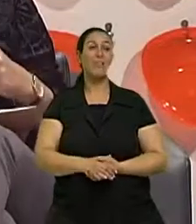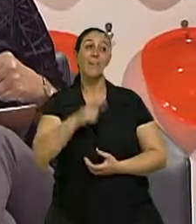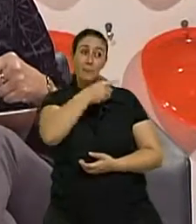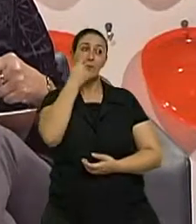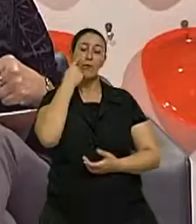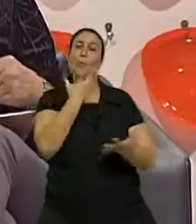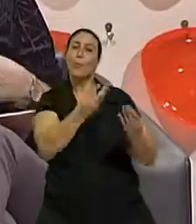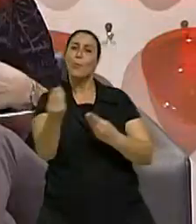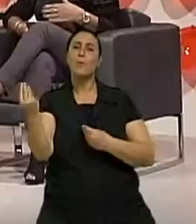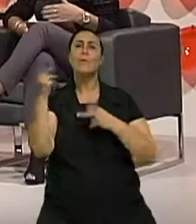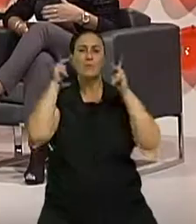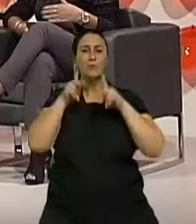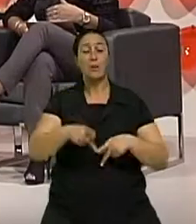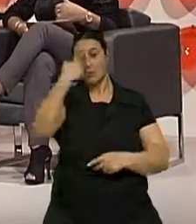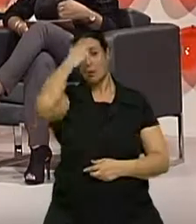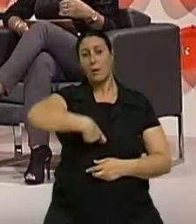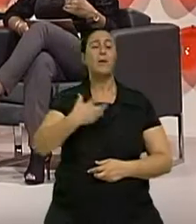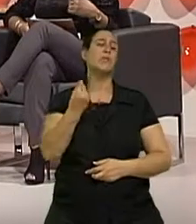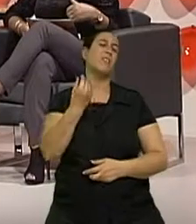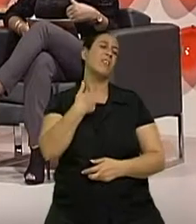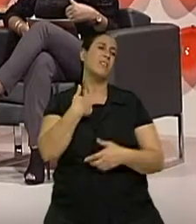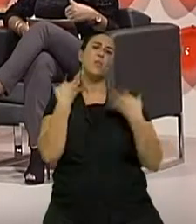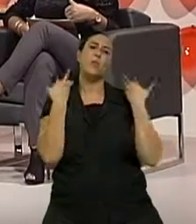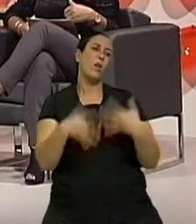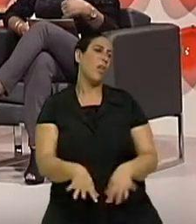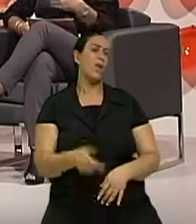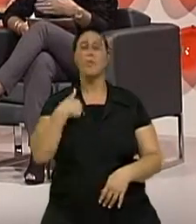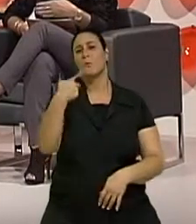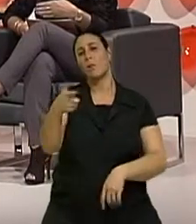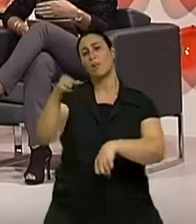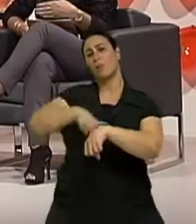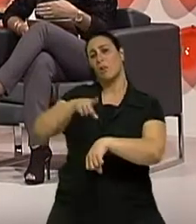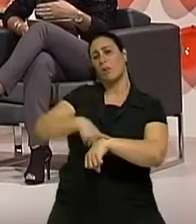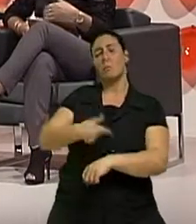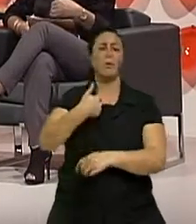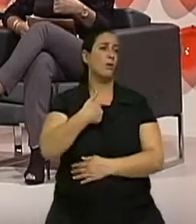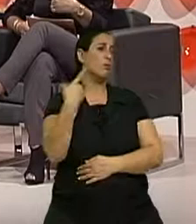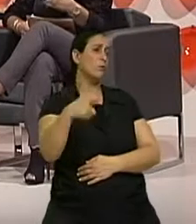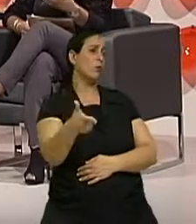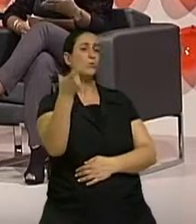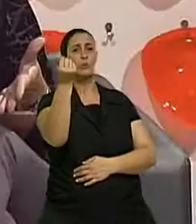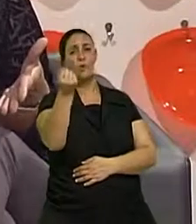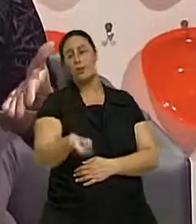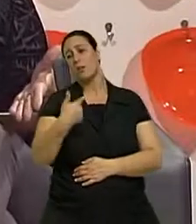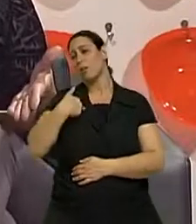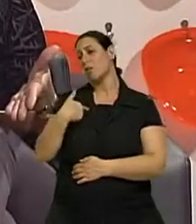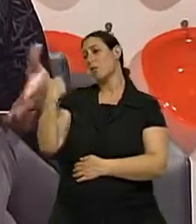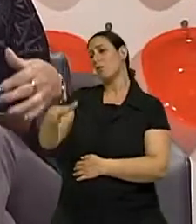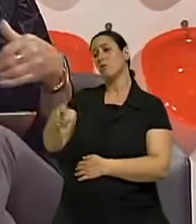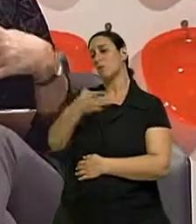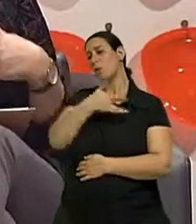muito do não, né, doutora? É verdade. Vocês concordam comigo? Eu não tenho tempo, eu não tenho dinheiro, eu não tenho